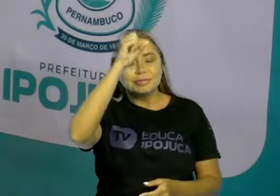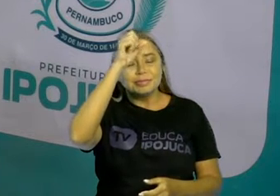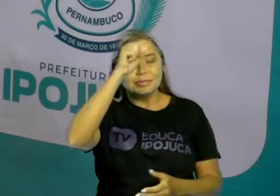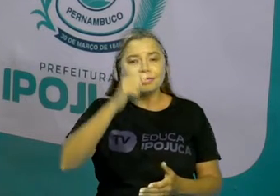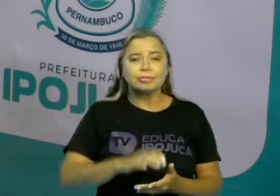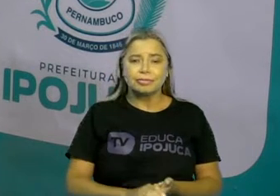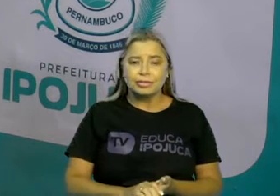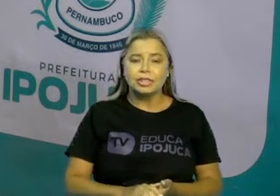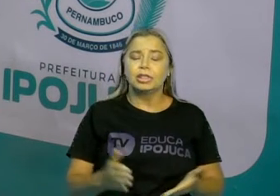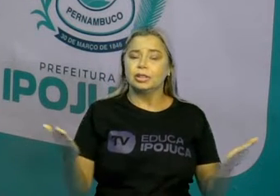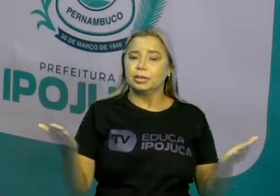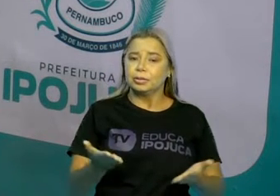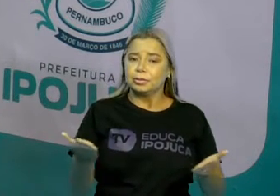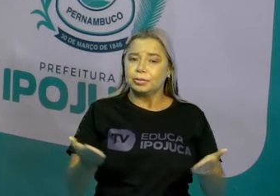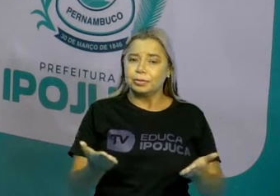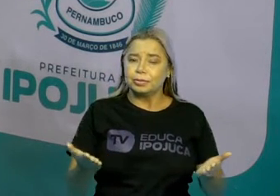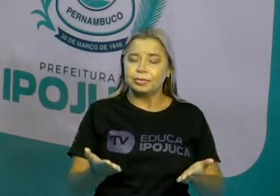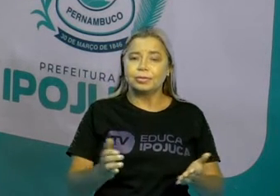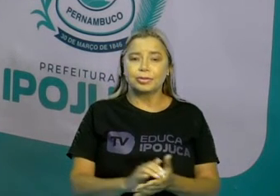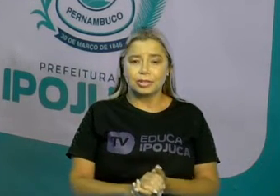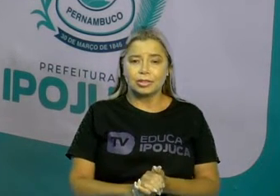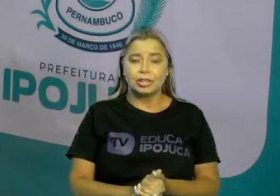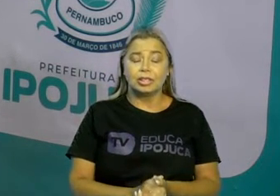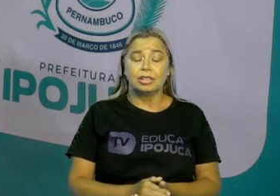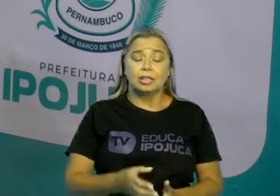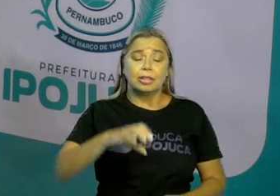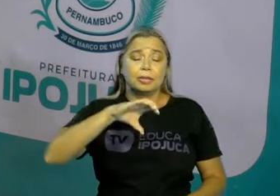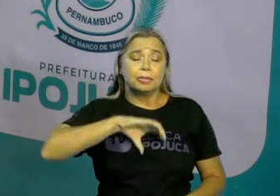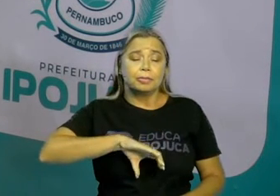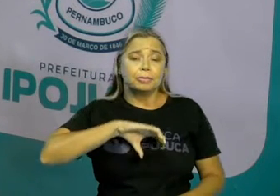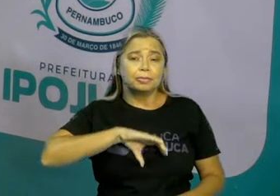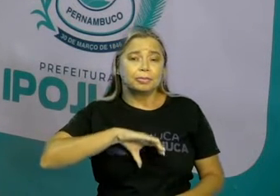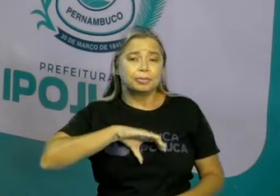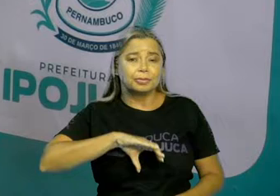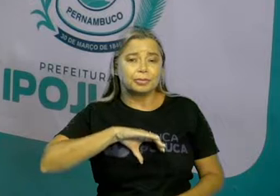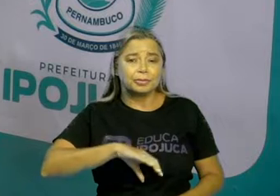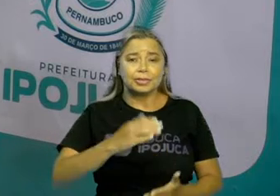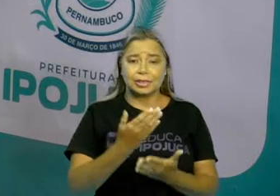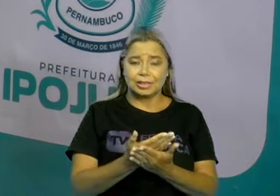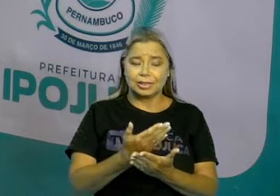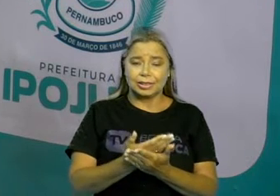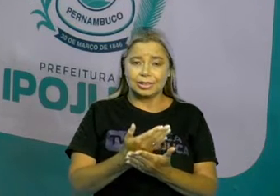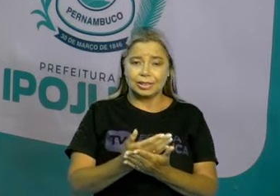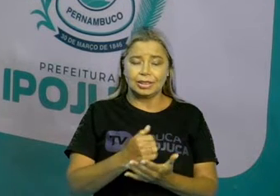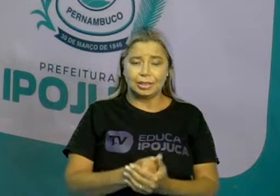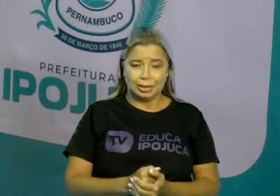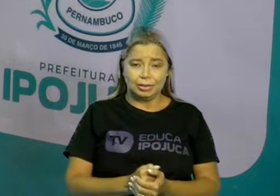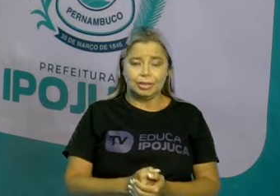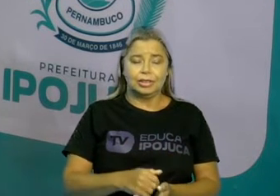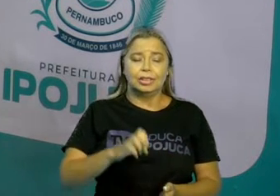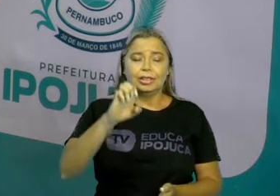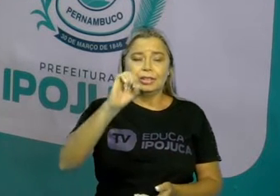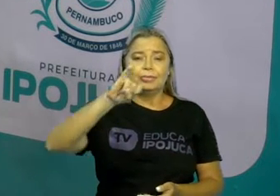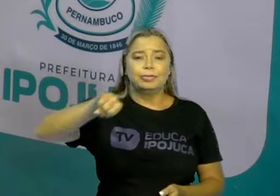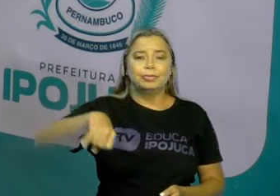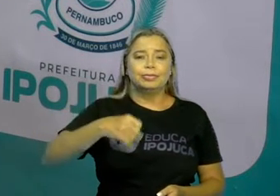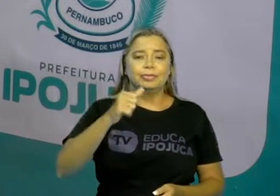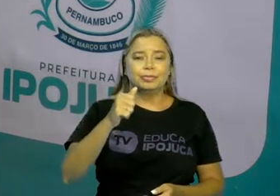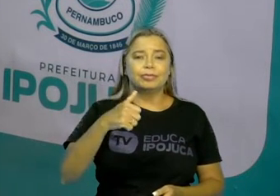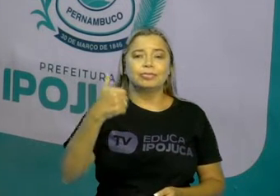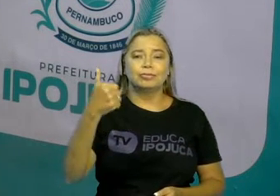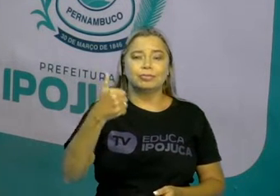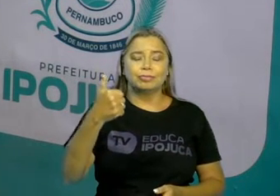vamos aprender hoje com a nossa disciplina de língua portuguesa para a educação de jovens e adultos,